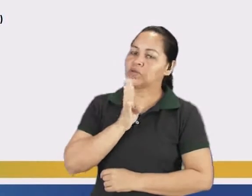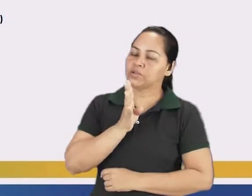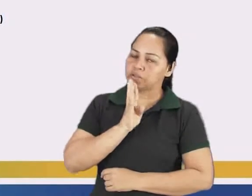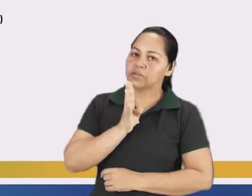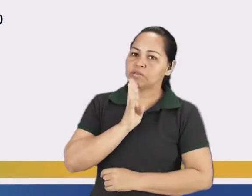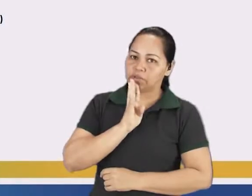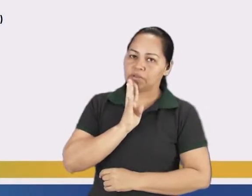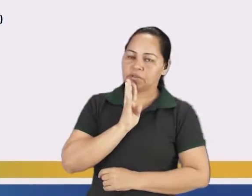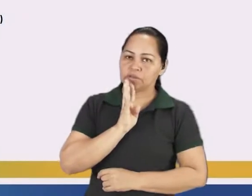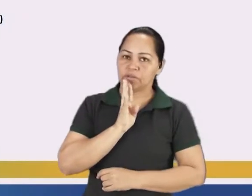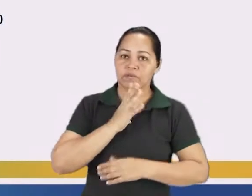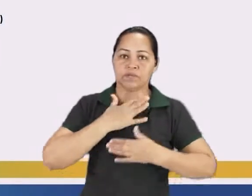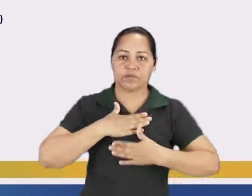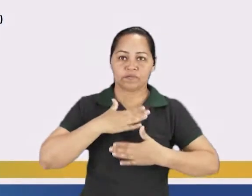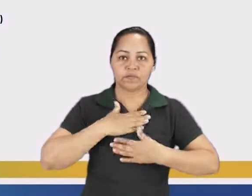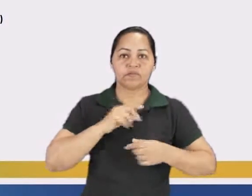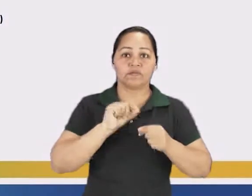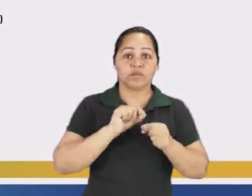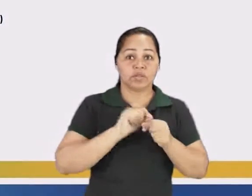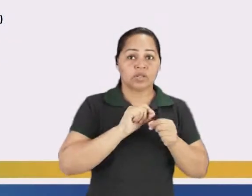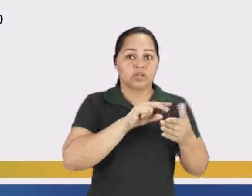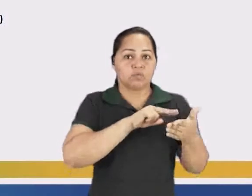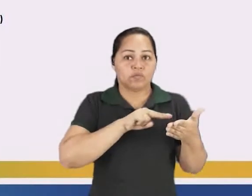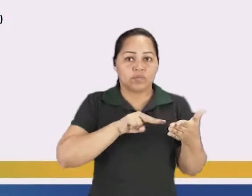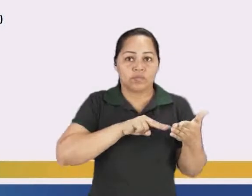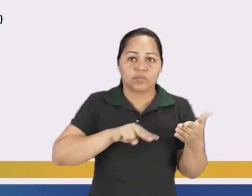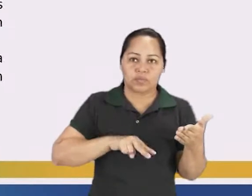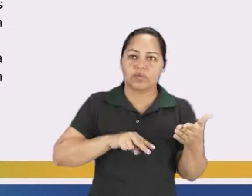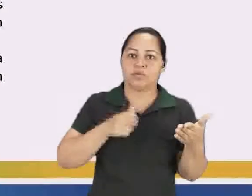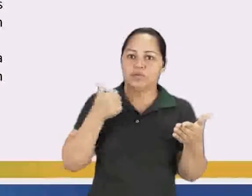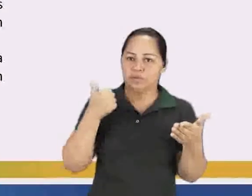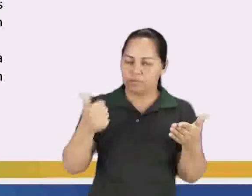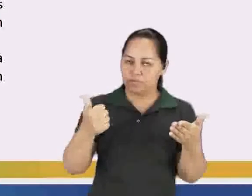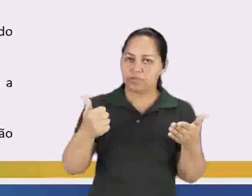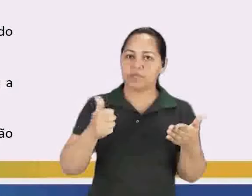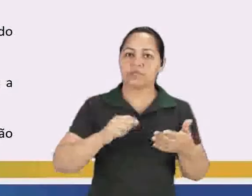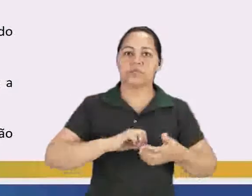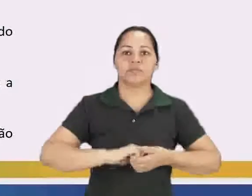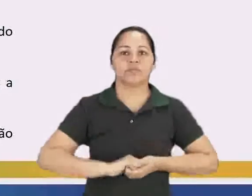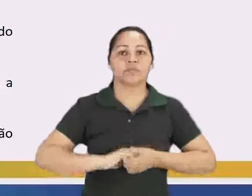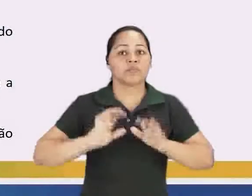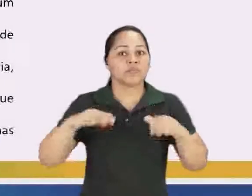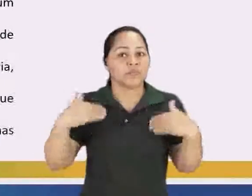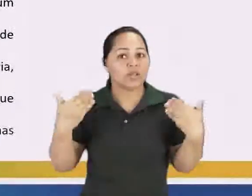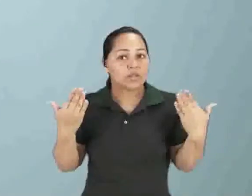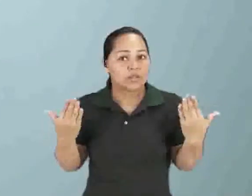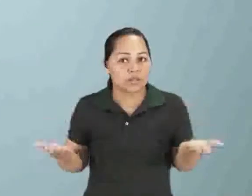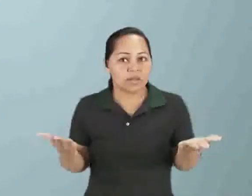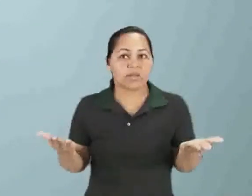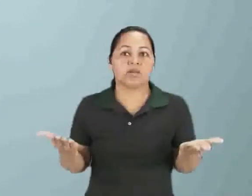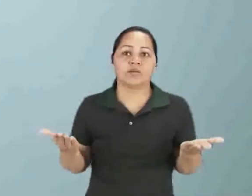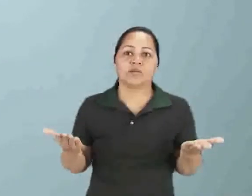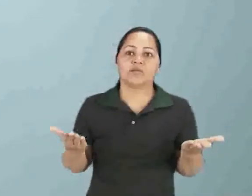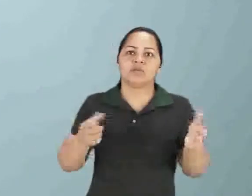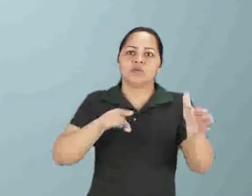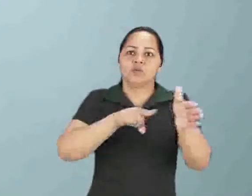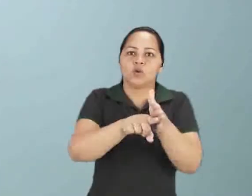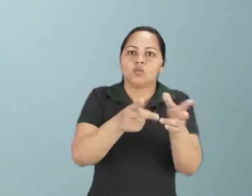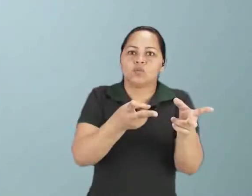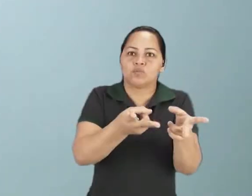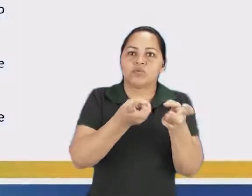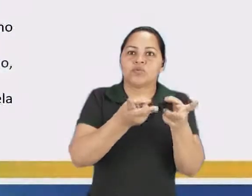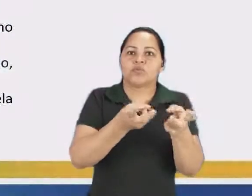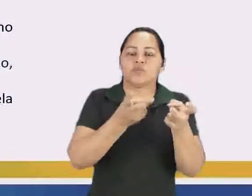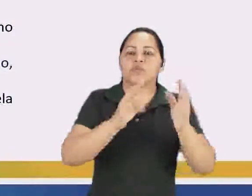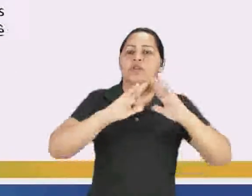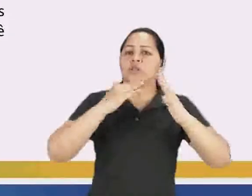parassem e fizessem a releitura e observassem novamente essas aulas. Então, assim, são exploradas todas